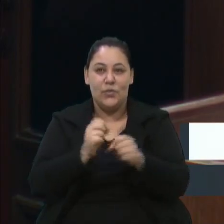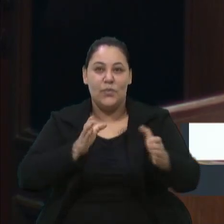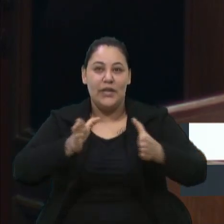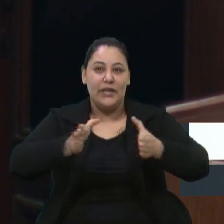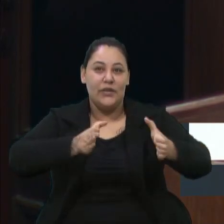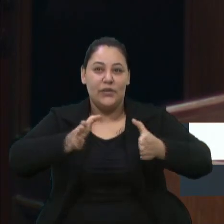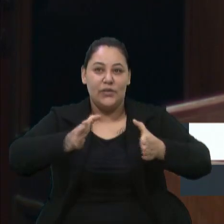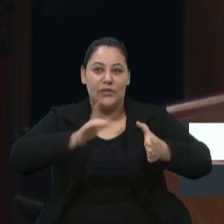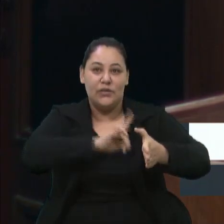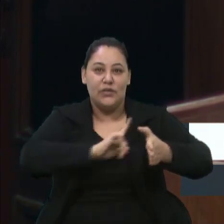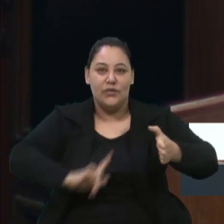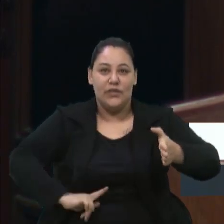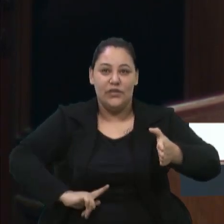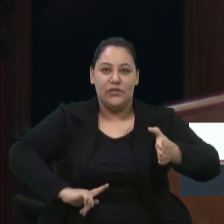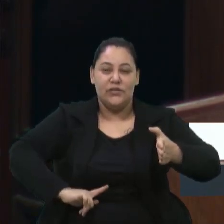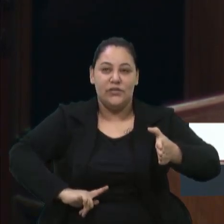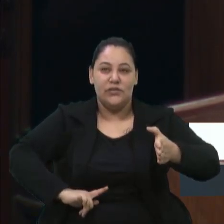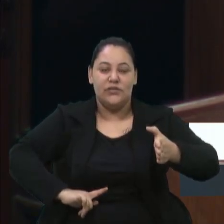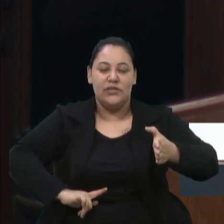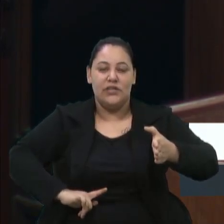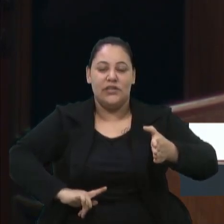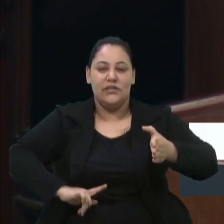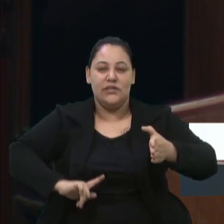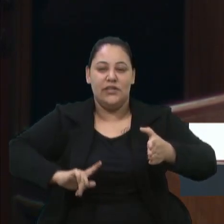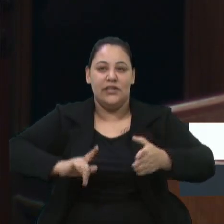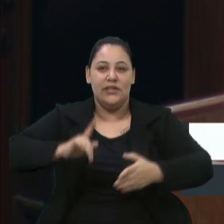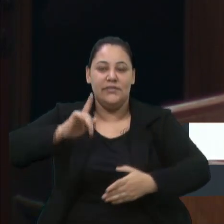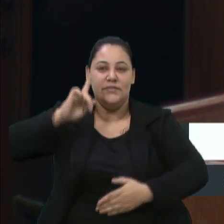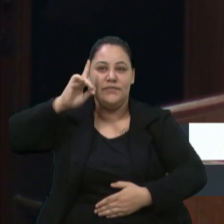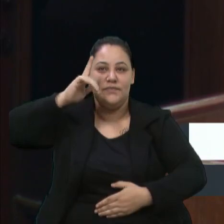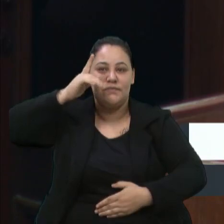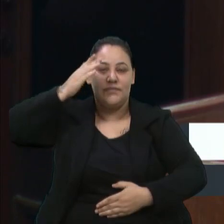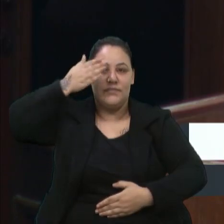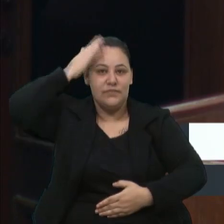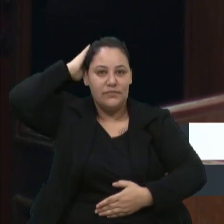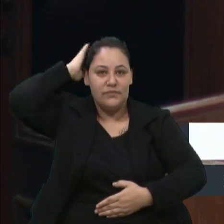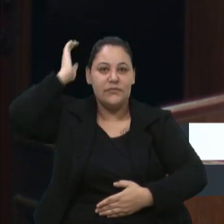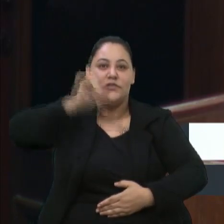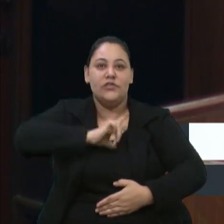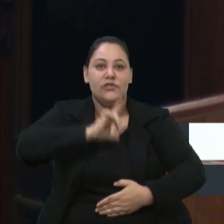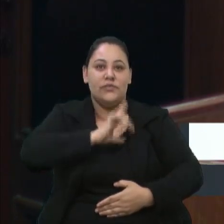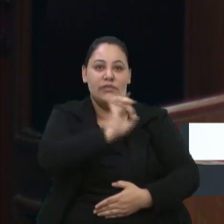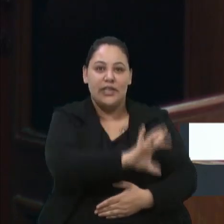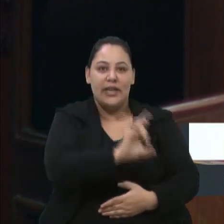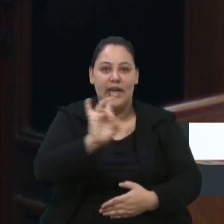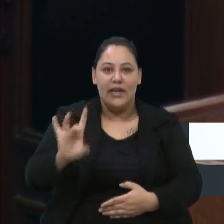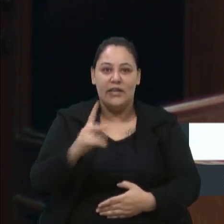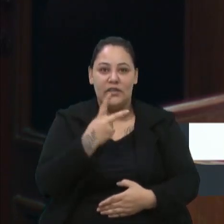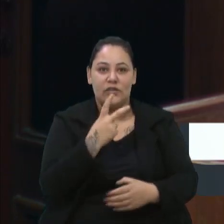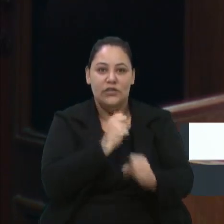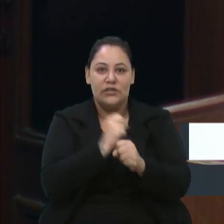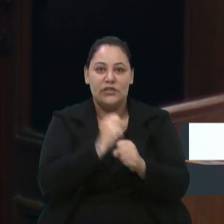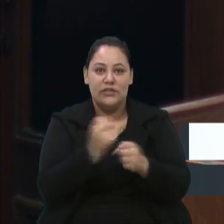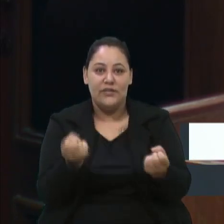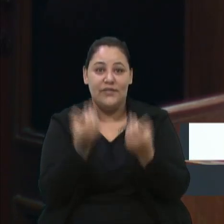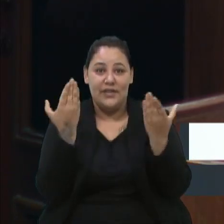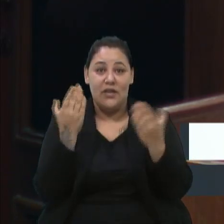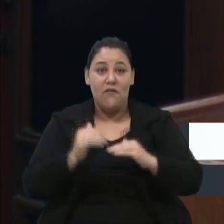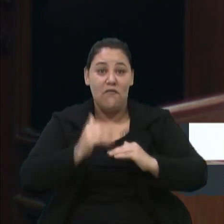governo Daniel Guerra, nós sempre tivemos, a cada dois anos, Festa Nacional da Uva. Fora deste período,